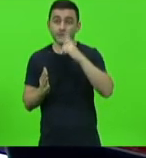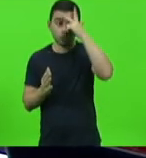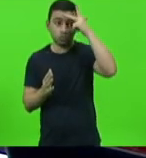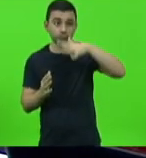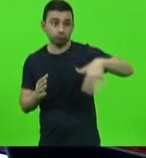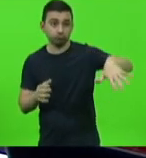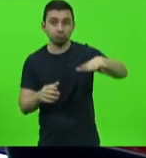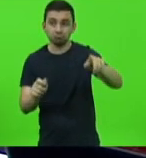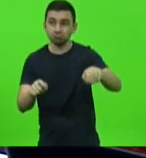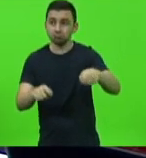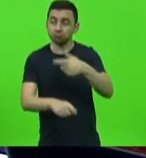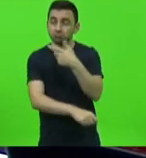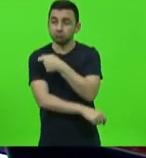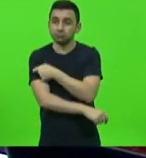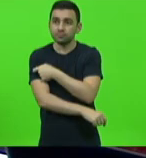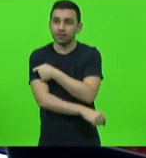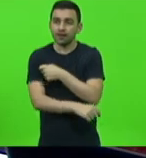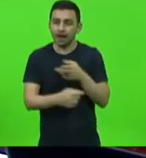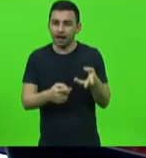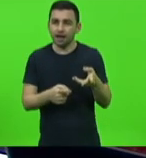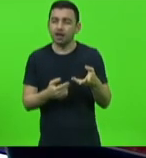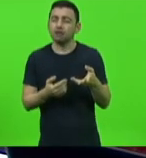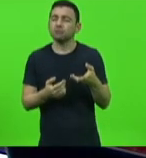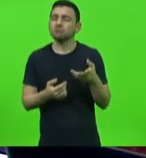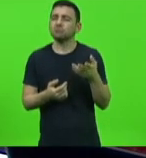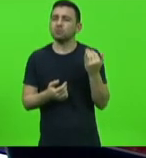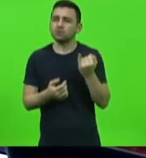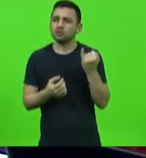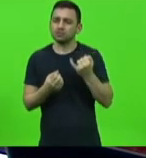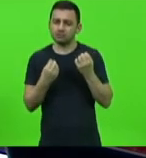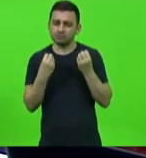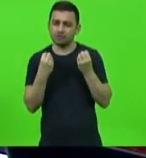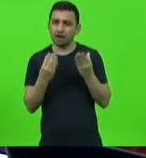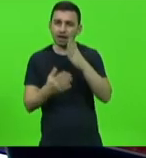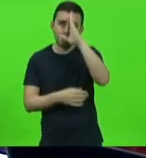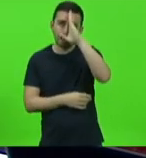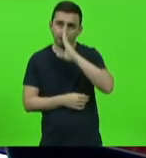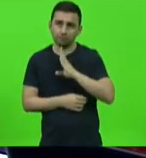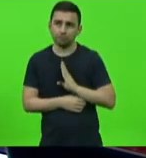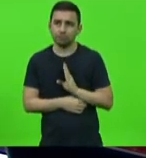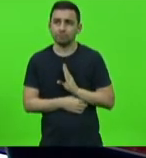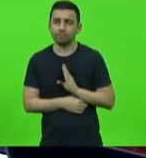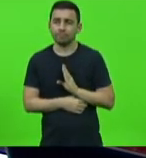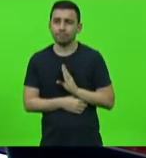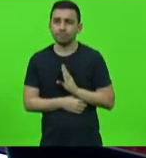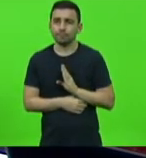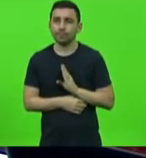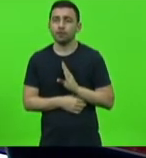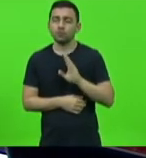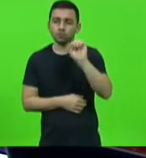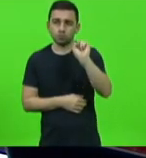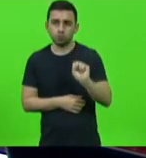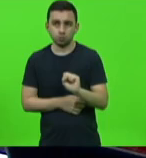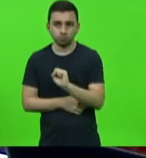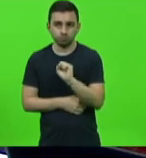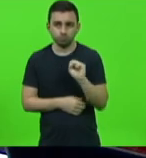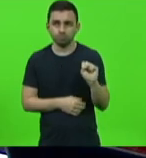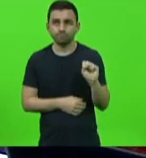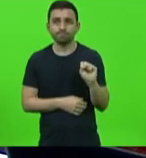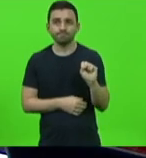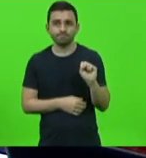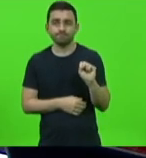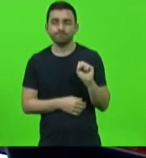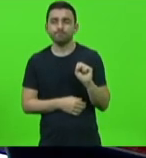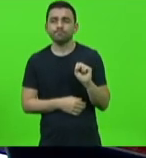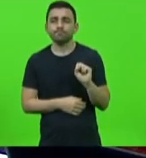esse tipo de vacina é oferecido gratuitamente para o sistema único de saúde mas nós temos